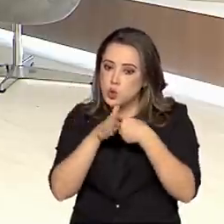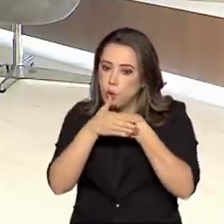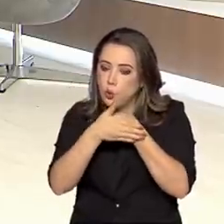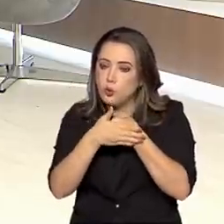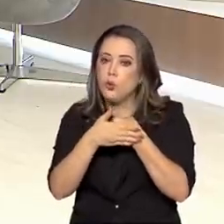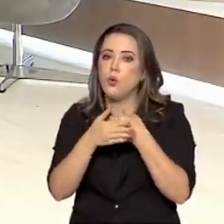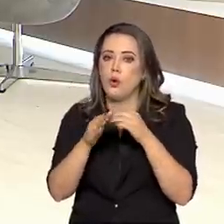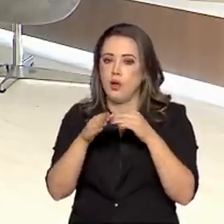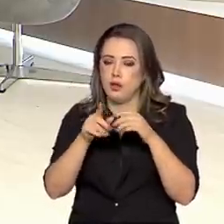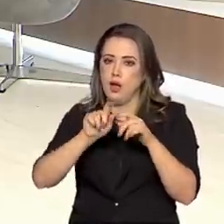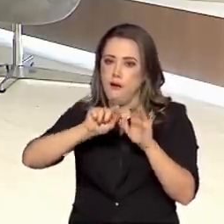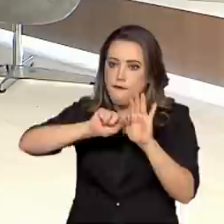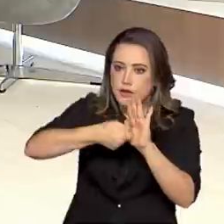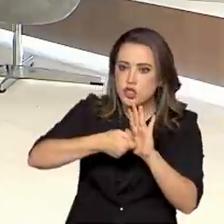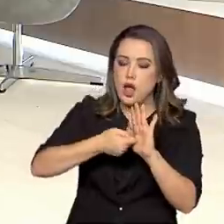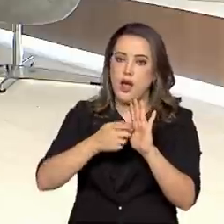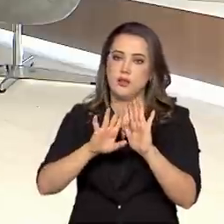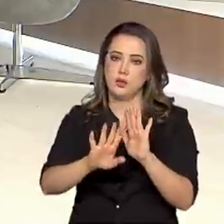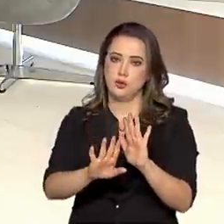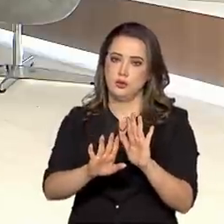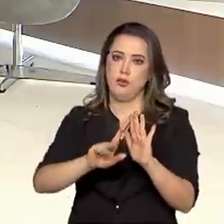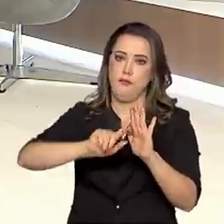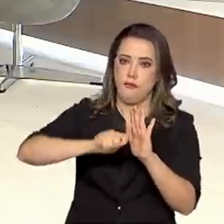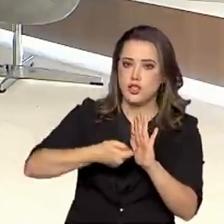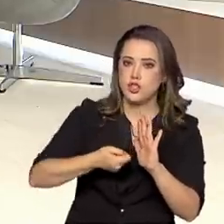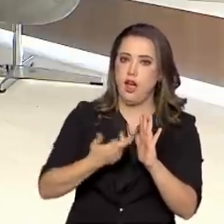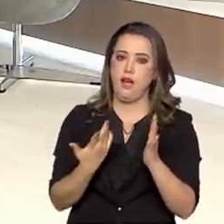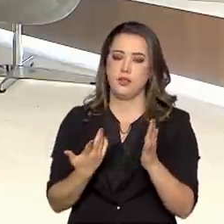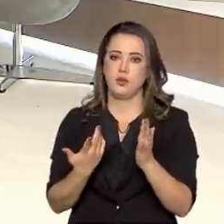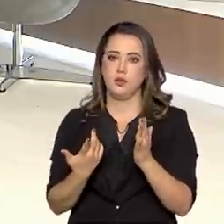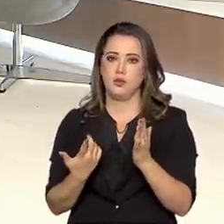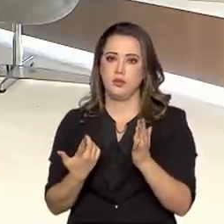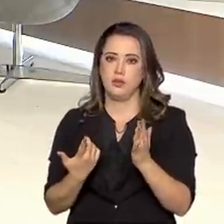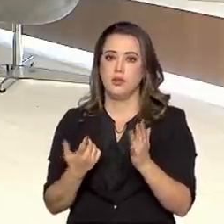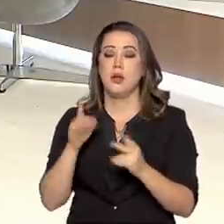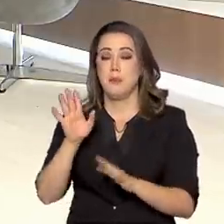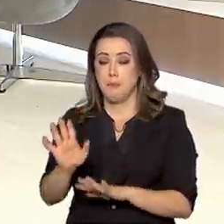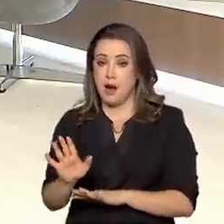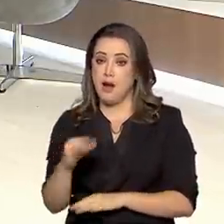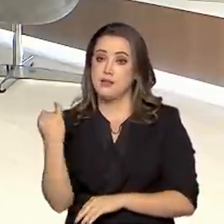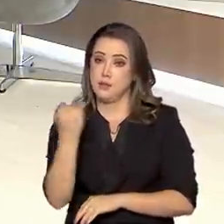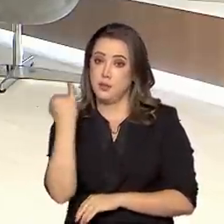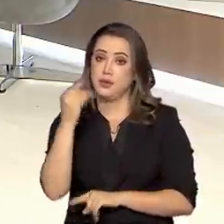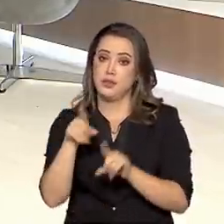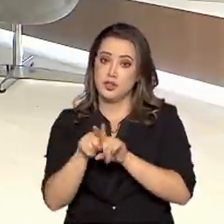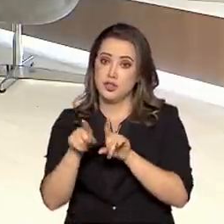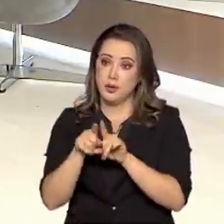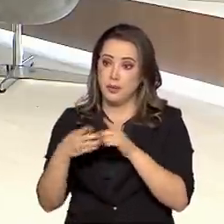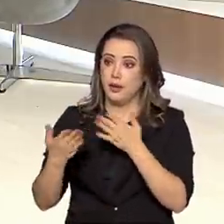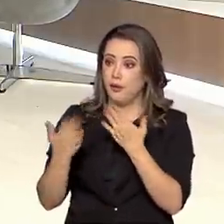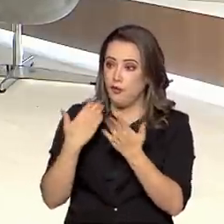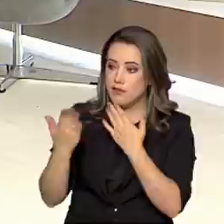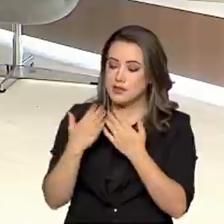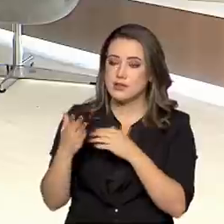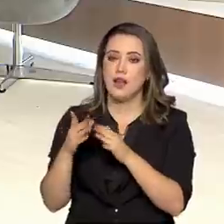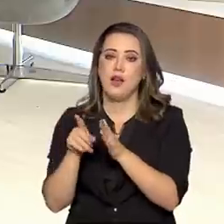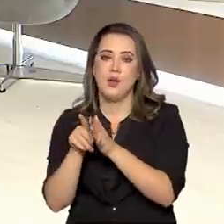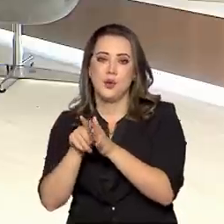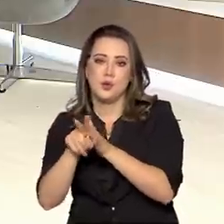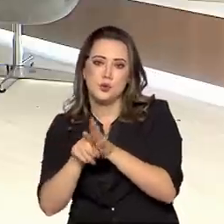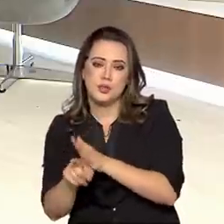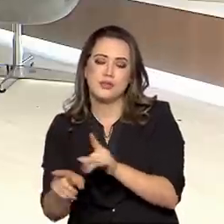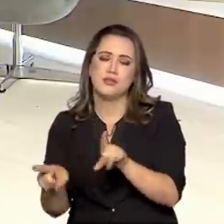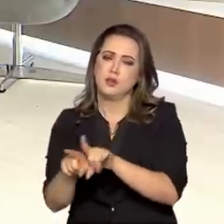tempo que os pesquisadores são aqueles... Imagina quanto vale a primeira edição do Camões. Exatamente. Dos Lusíadas, né? Sim.